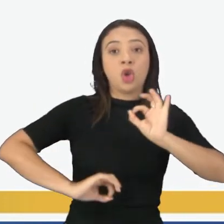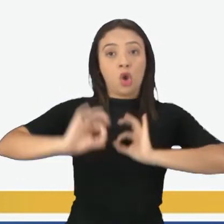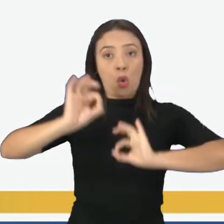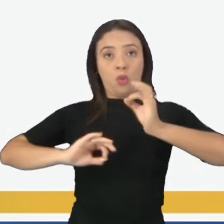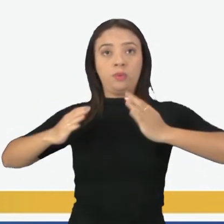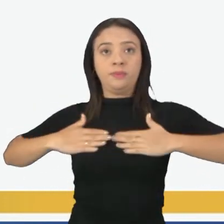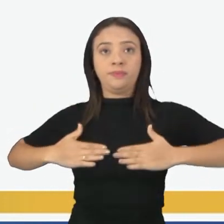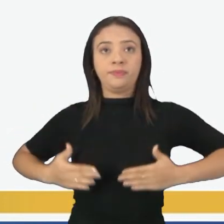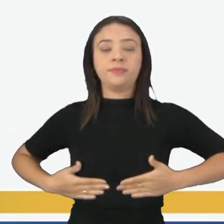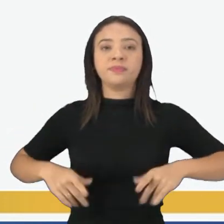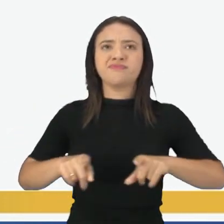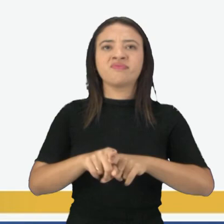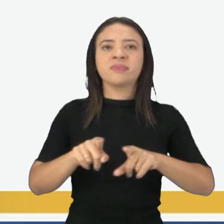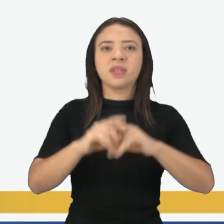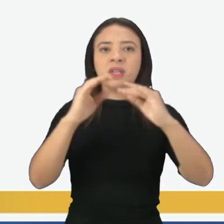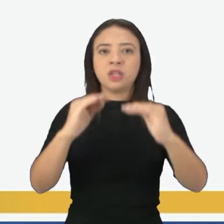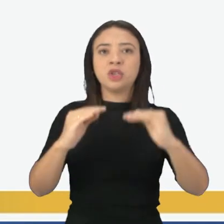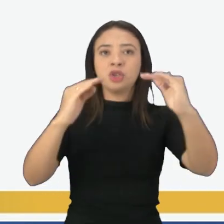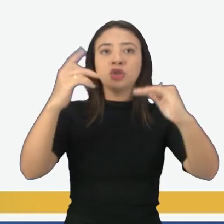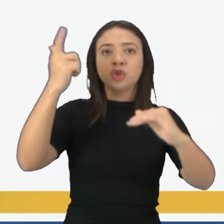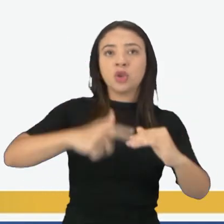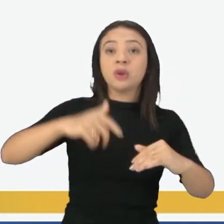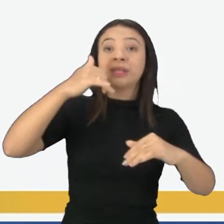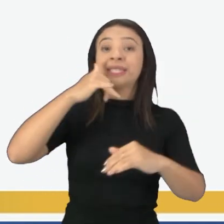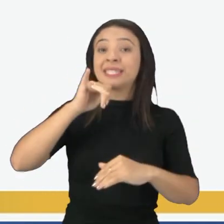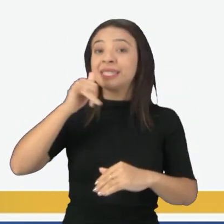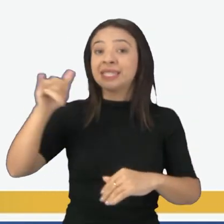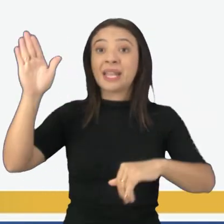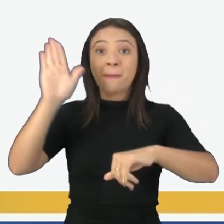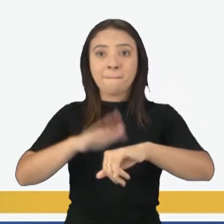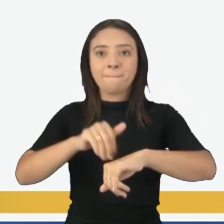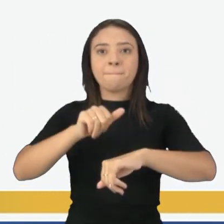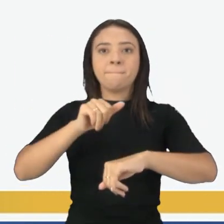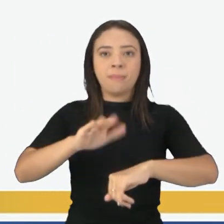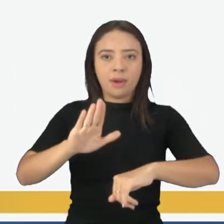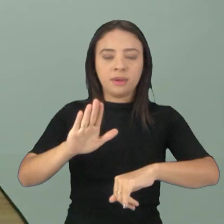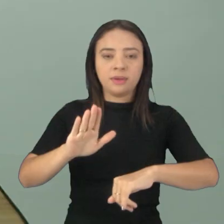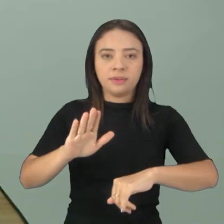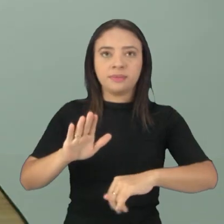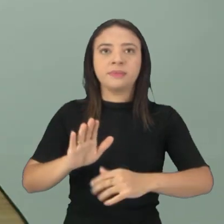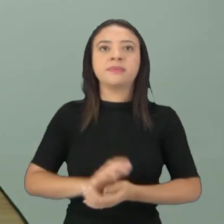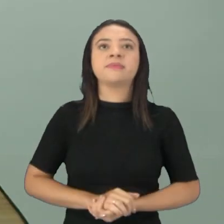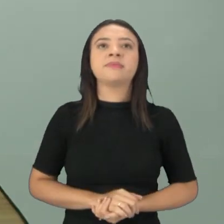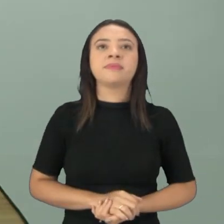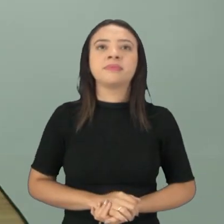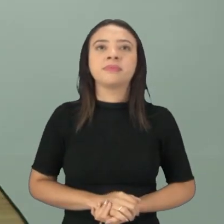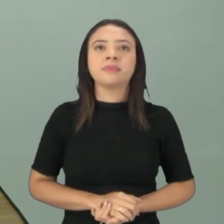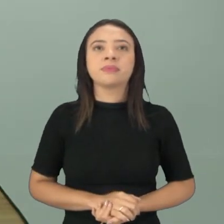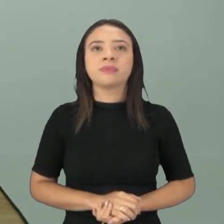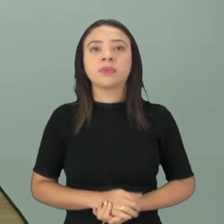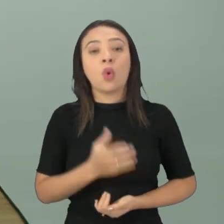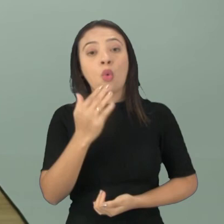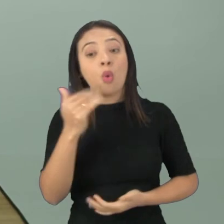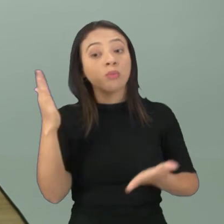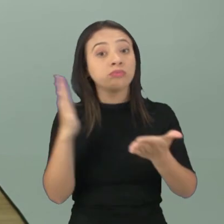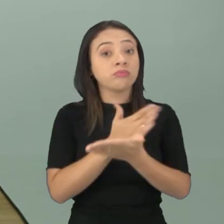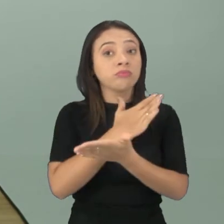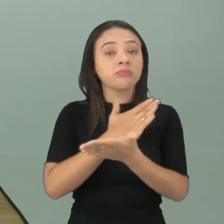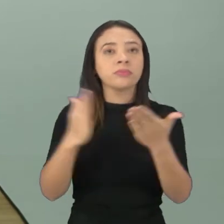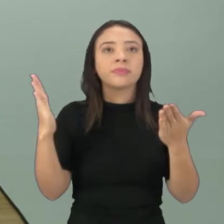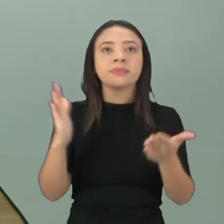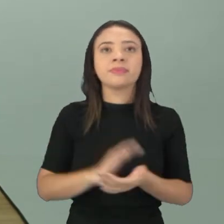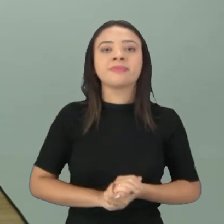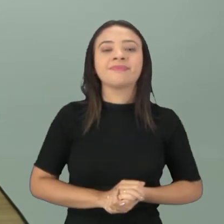construtores, e, em cima de novo, os energéticos, mas, nesse caso, os extras, né? Que a gente consome aqui ou acolá, tá bom?